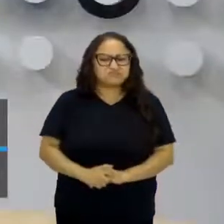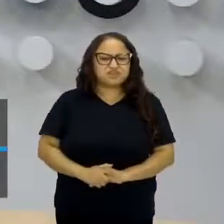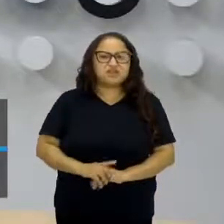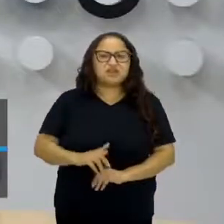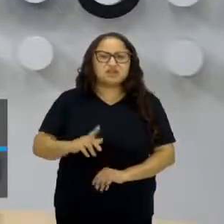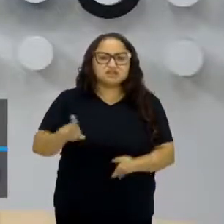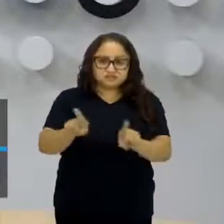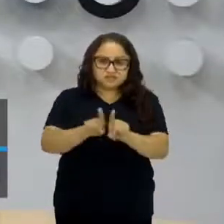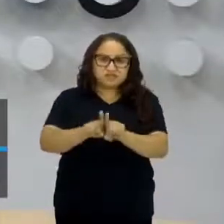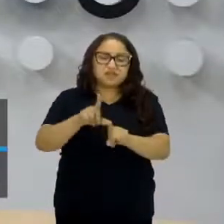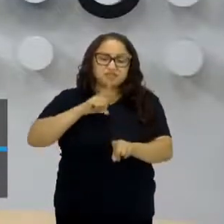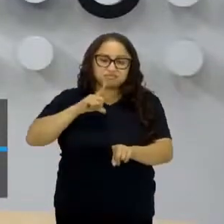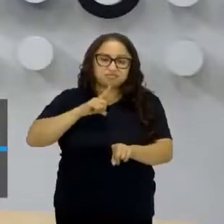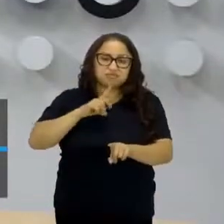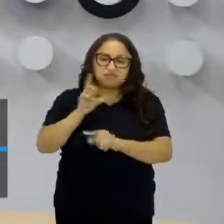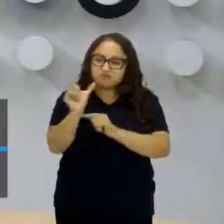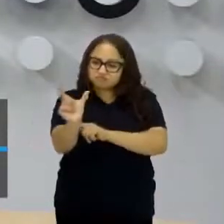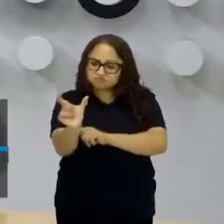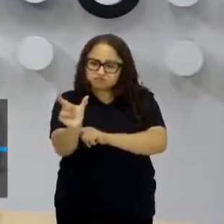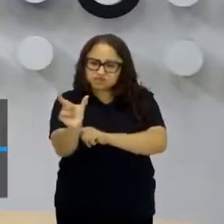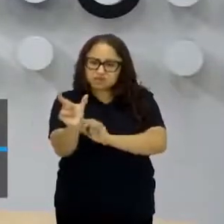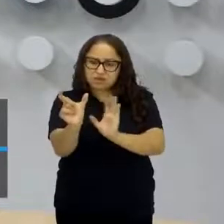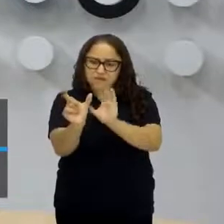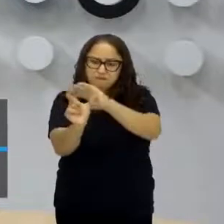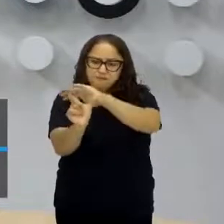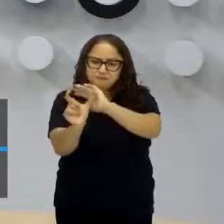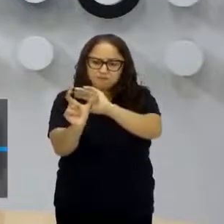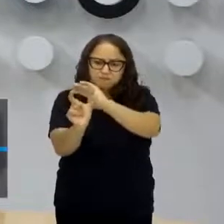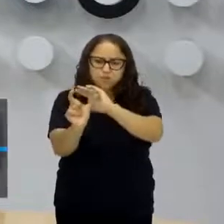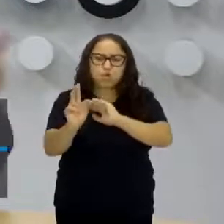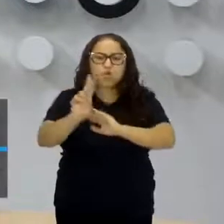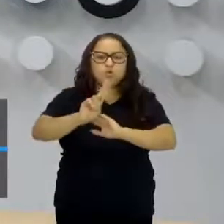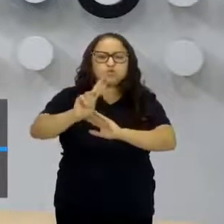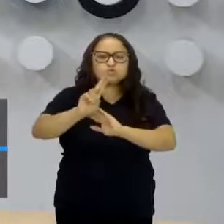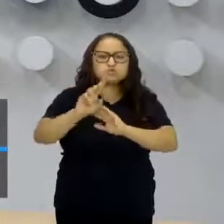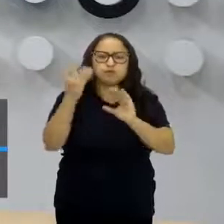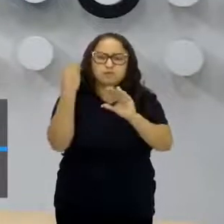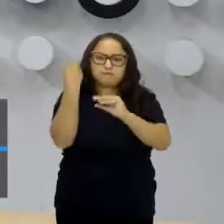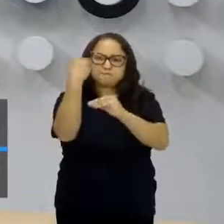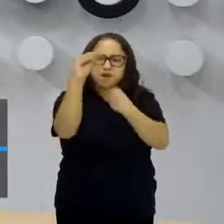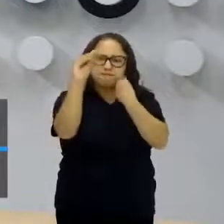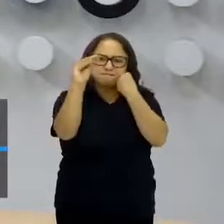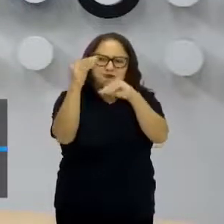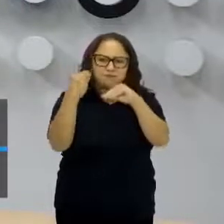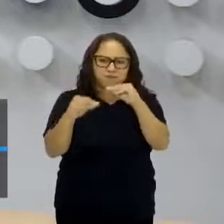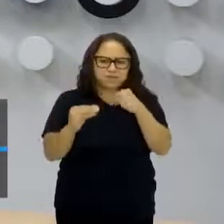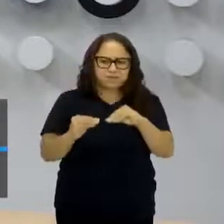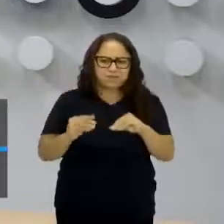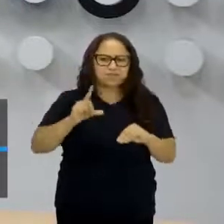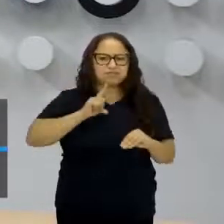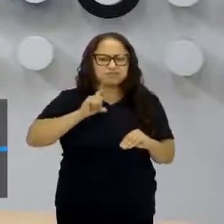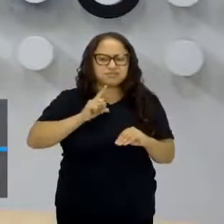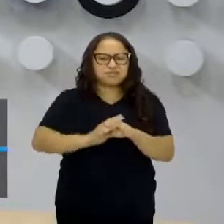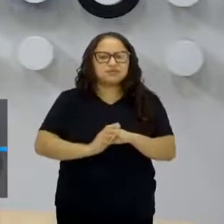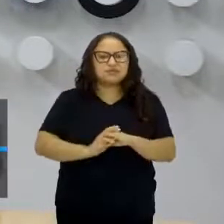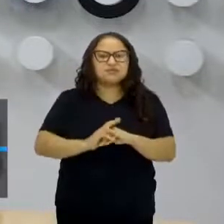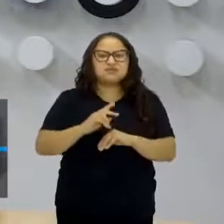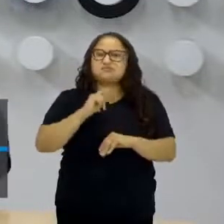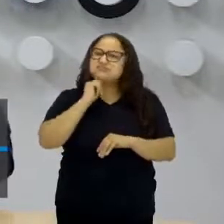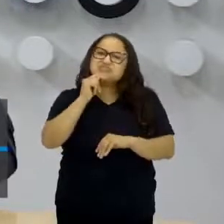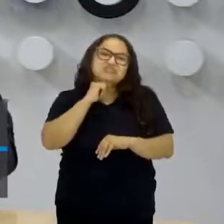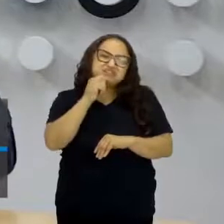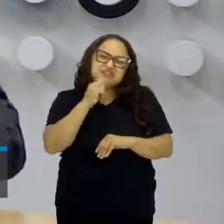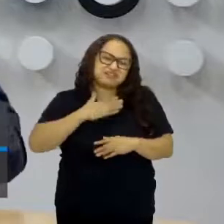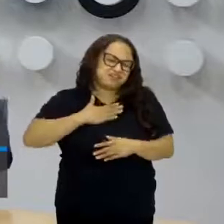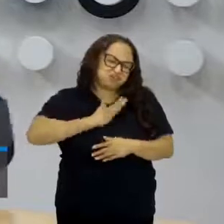professor, tem até um termo quando a gente posta algo na internet, não na internet, nas redes sociais, né? Quando a gente posta algo lá e ninguém gosta,